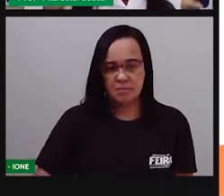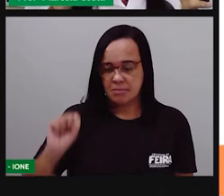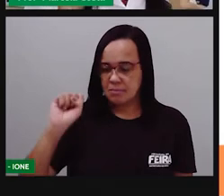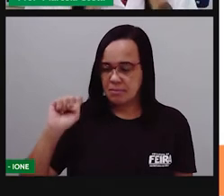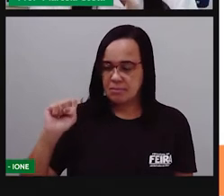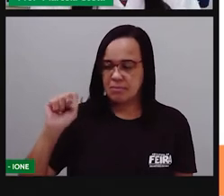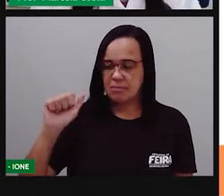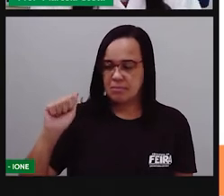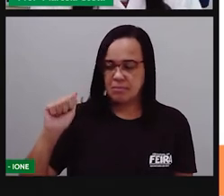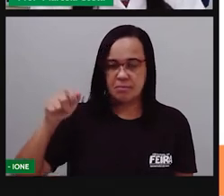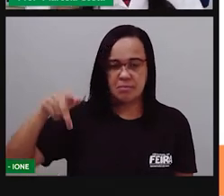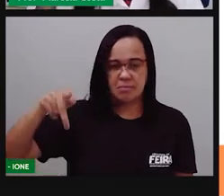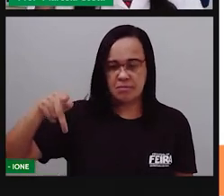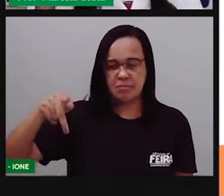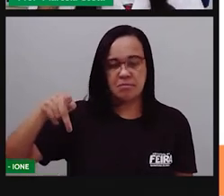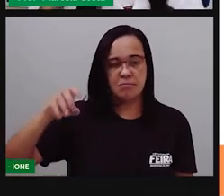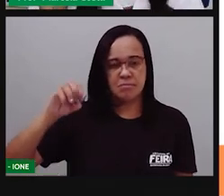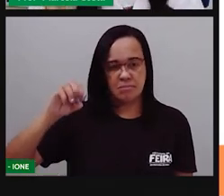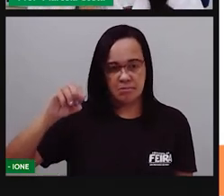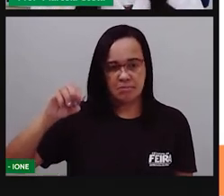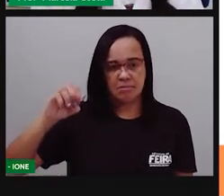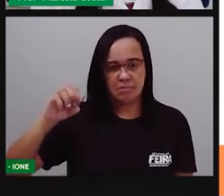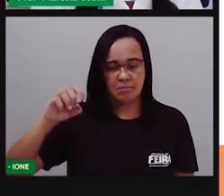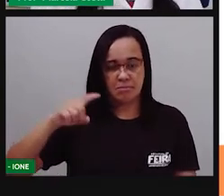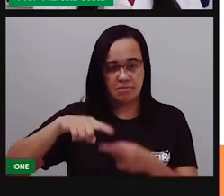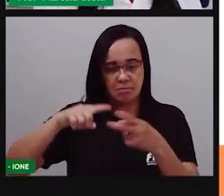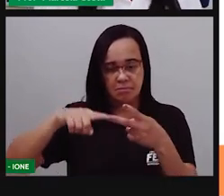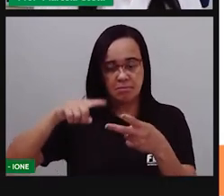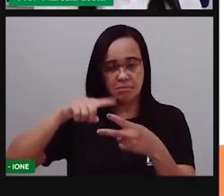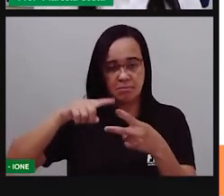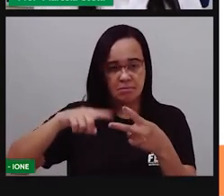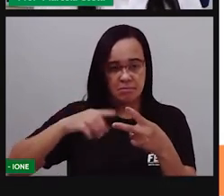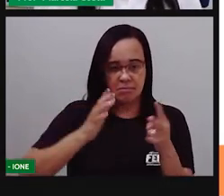Saco. Duas sílabas.